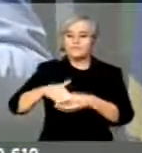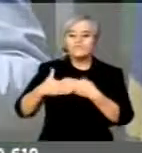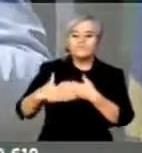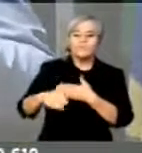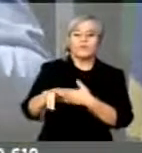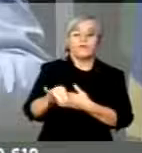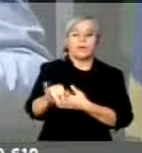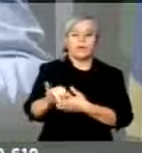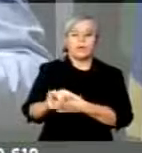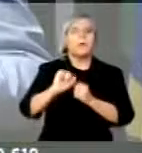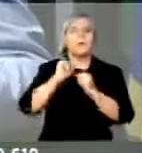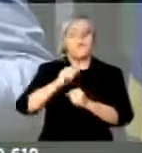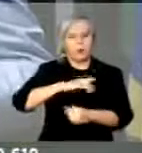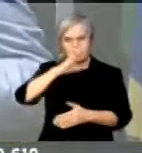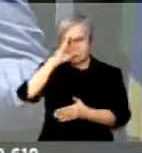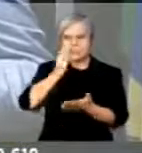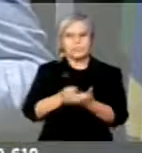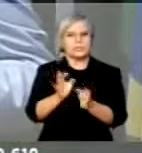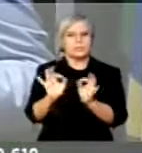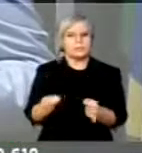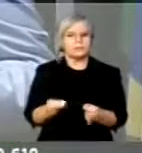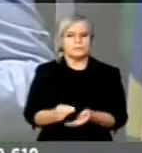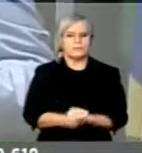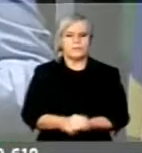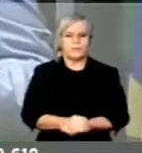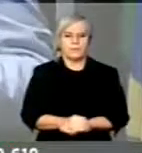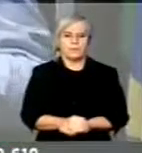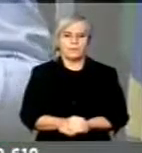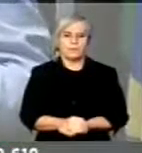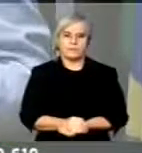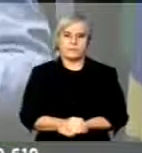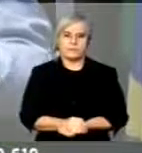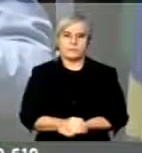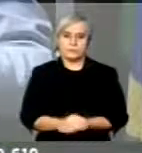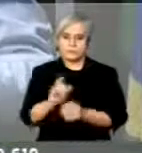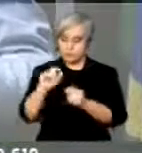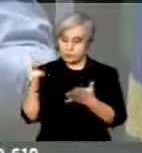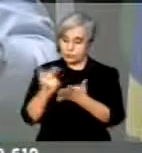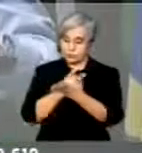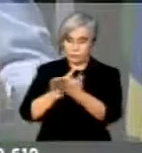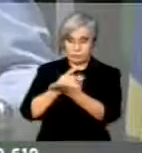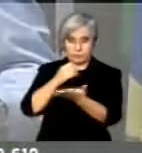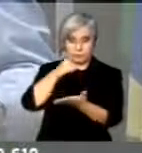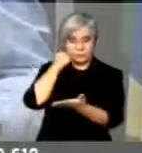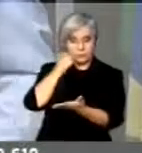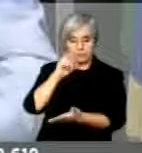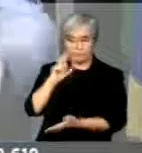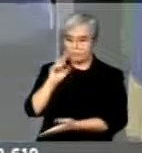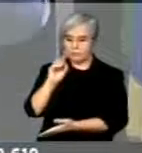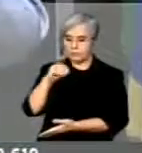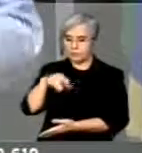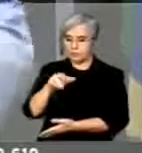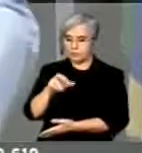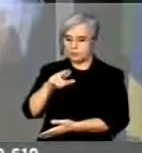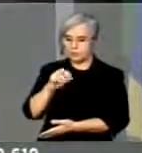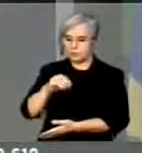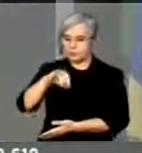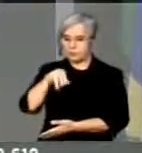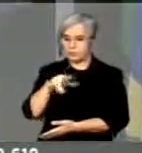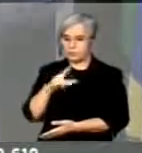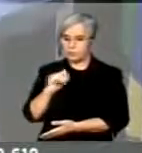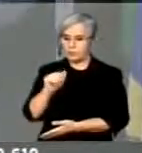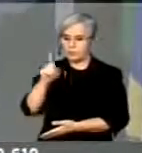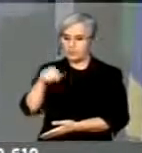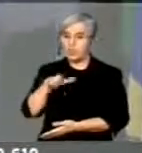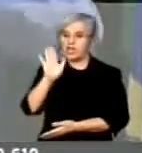Não tenham dúvidas nenhuma. O episódio do senador Romero, que foi líder do governo